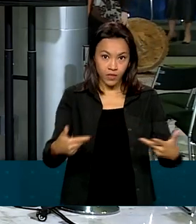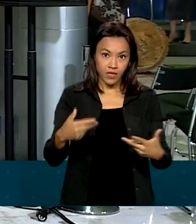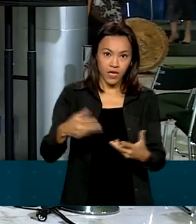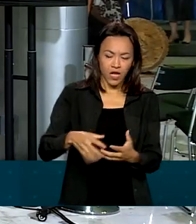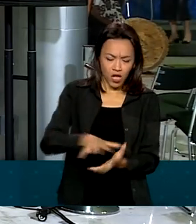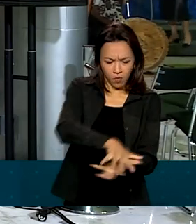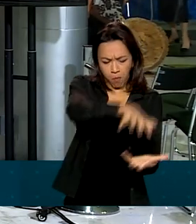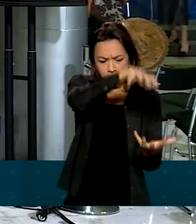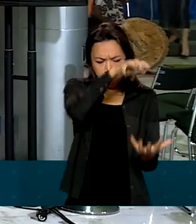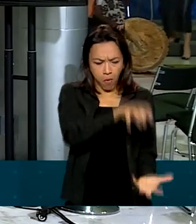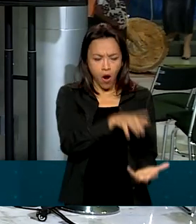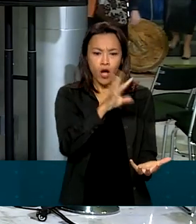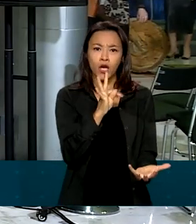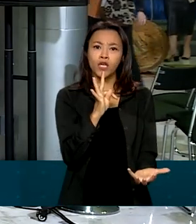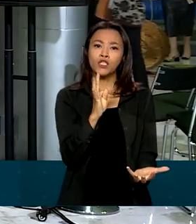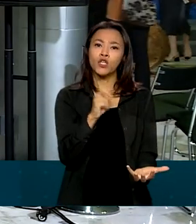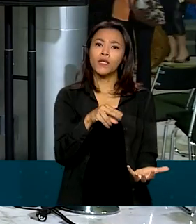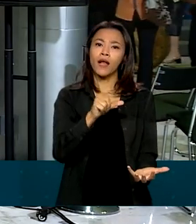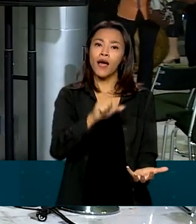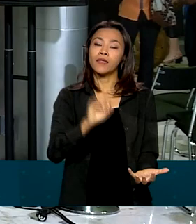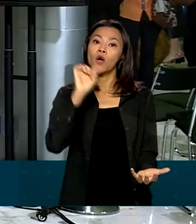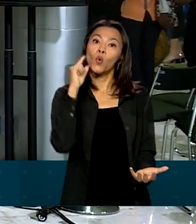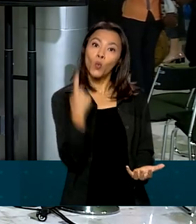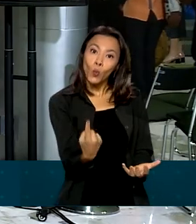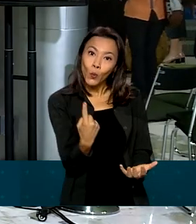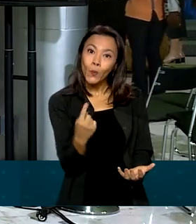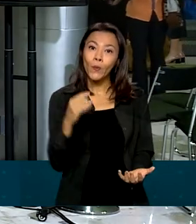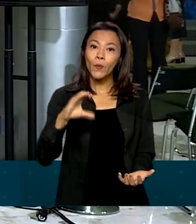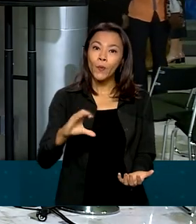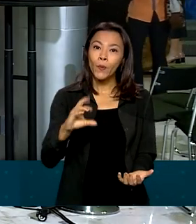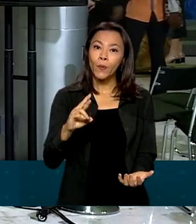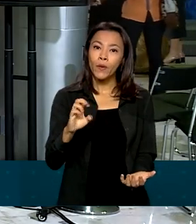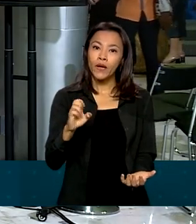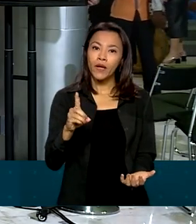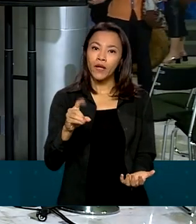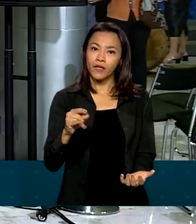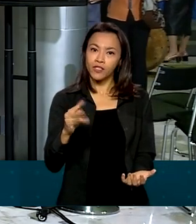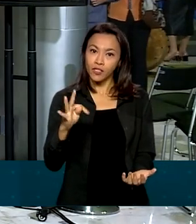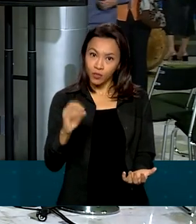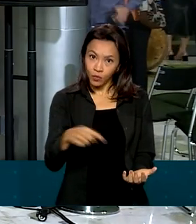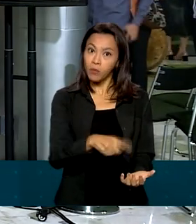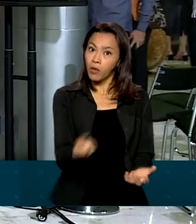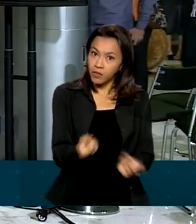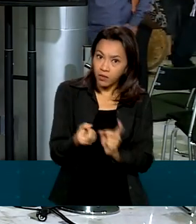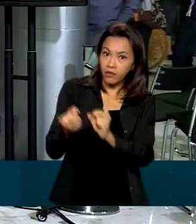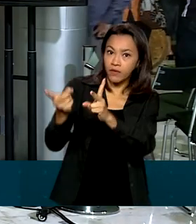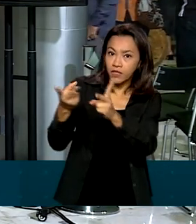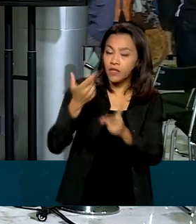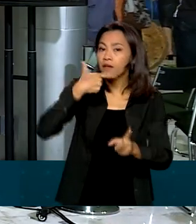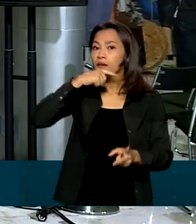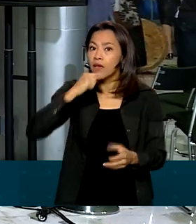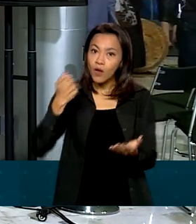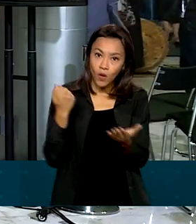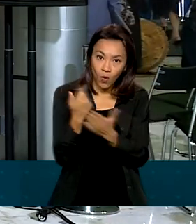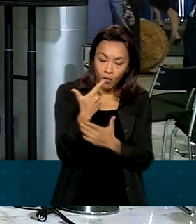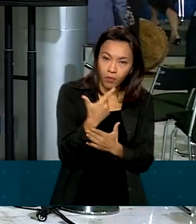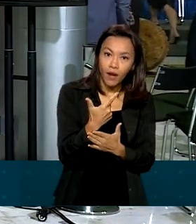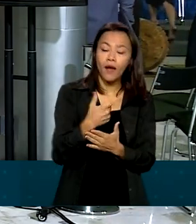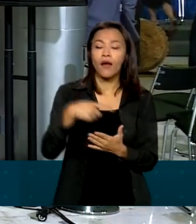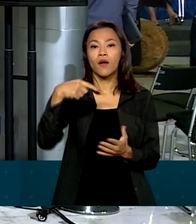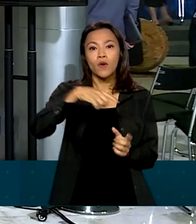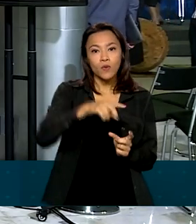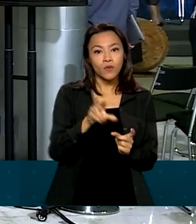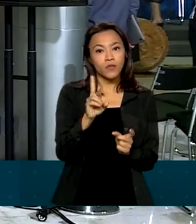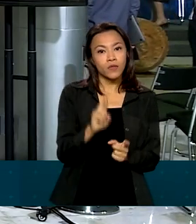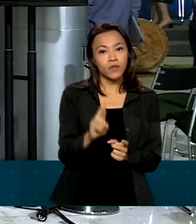equivale a um crédito, que pode ser comercializado junto a empresas. Quem comprar os recibos pode